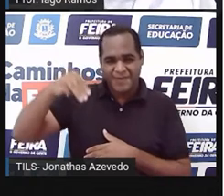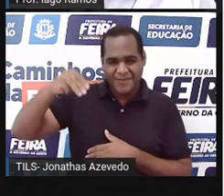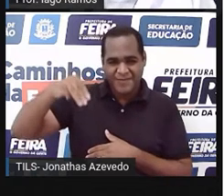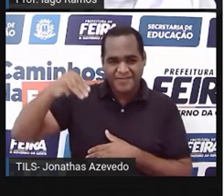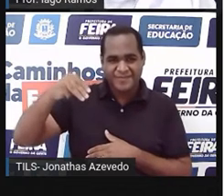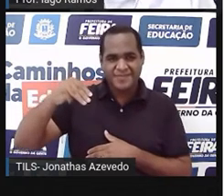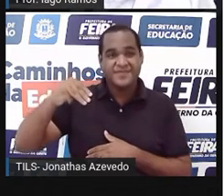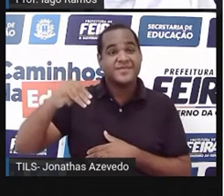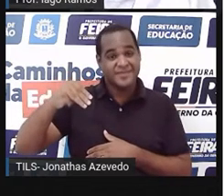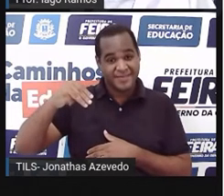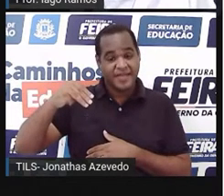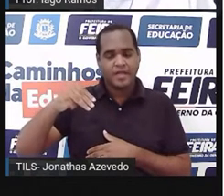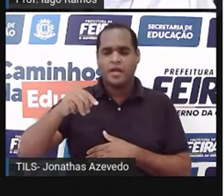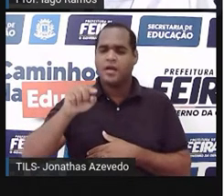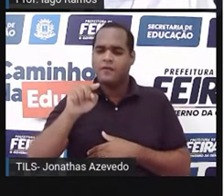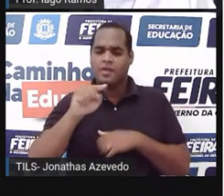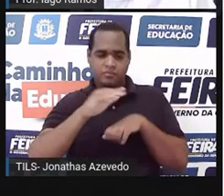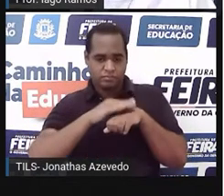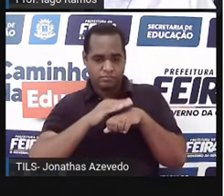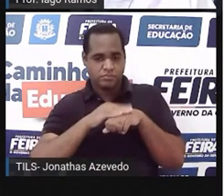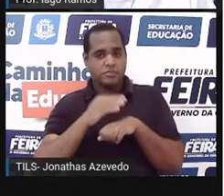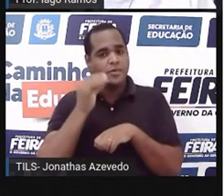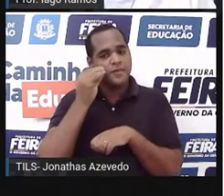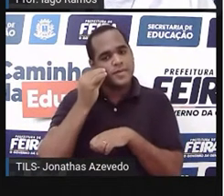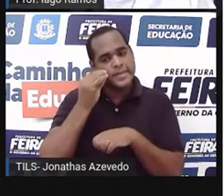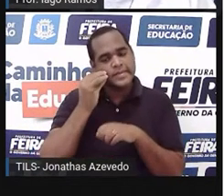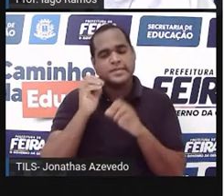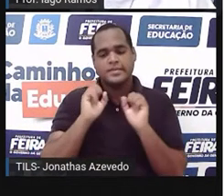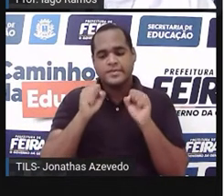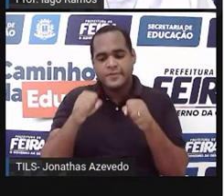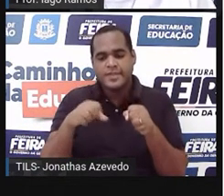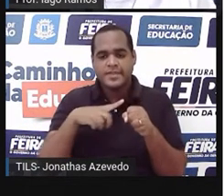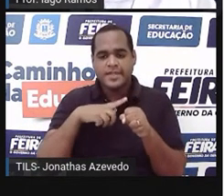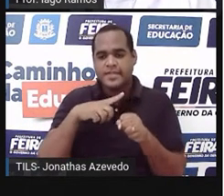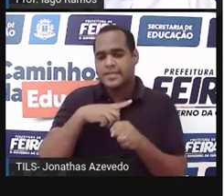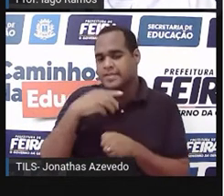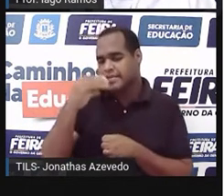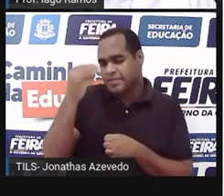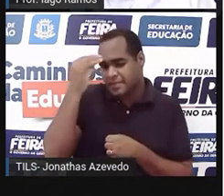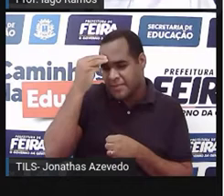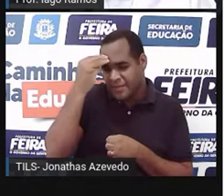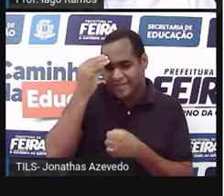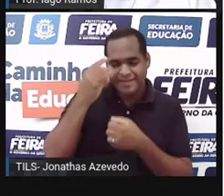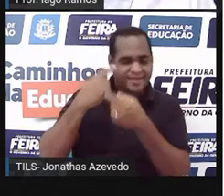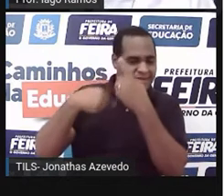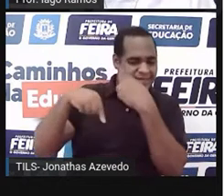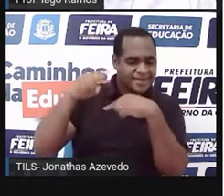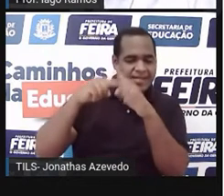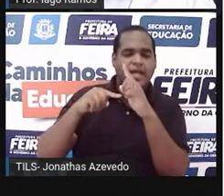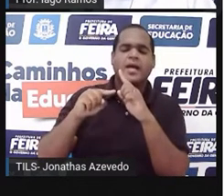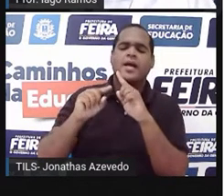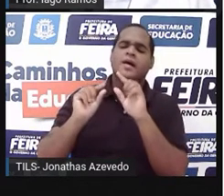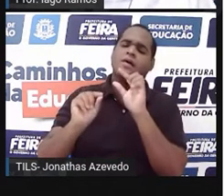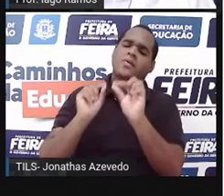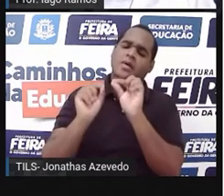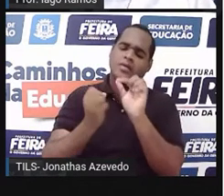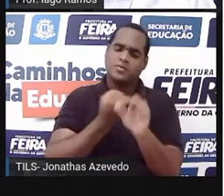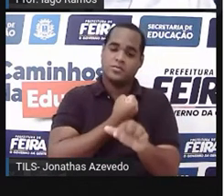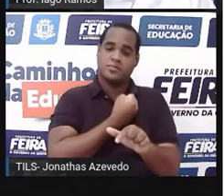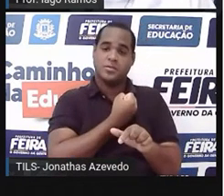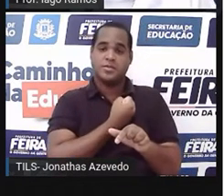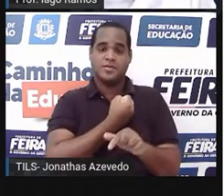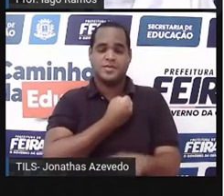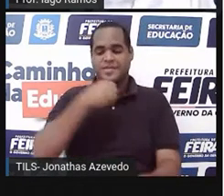um minuto para você tentar resgatar aí na sua memória o que são esses números